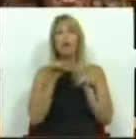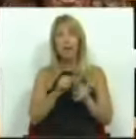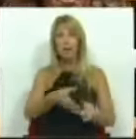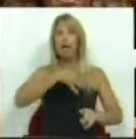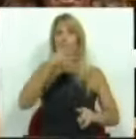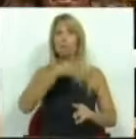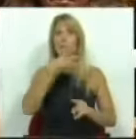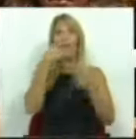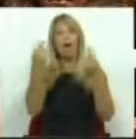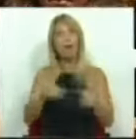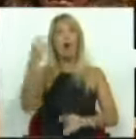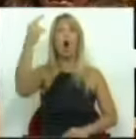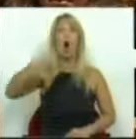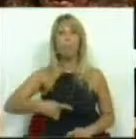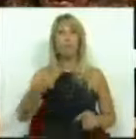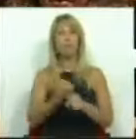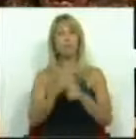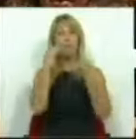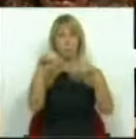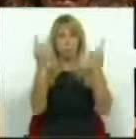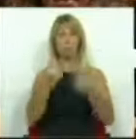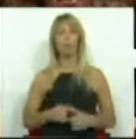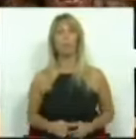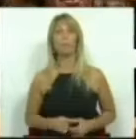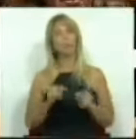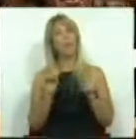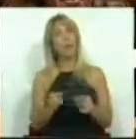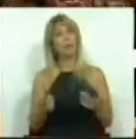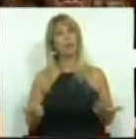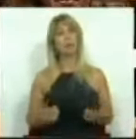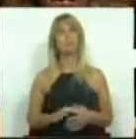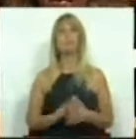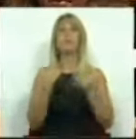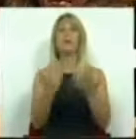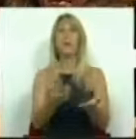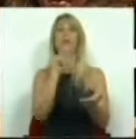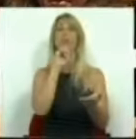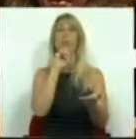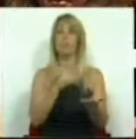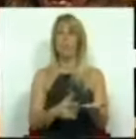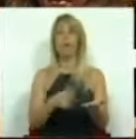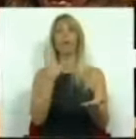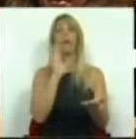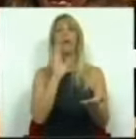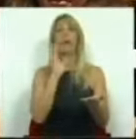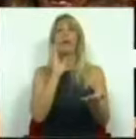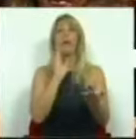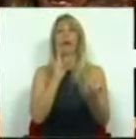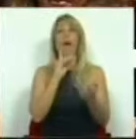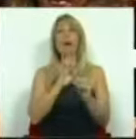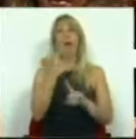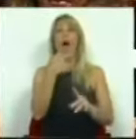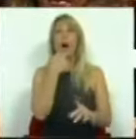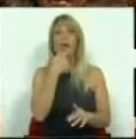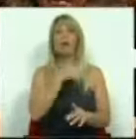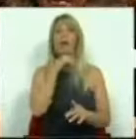a existência de obrigações de serviço público. Assim, concede-se a possibilidade, mediante autorização prévia dos membros do